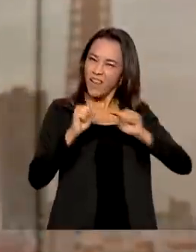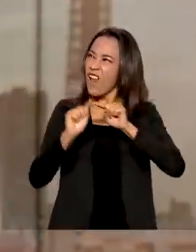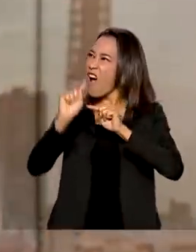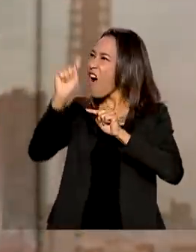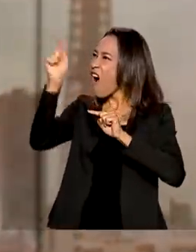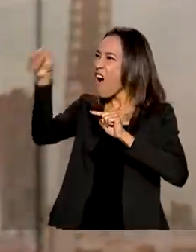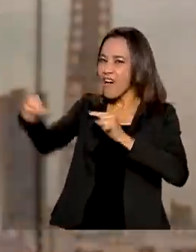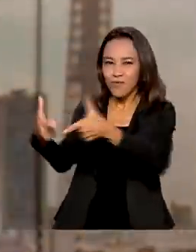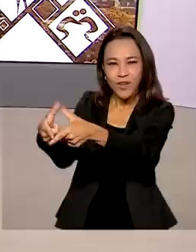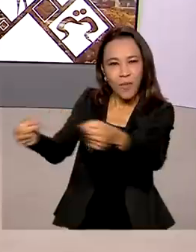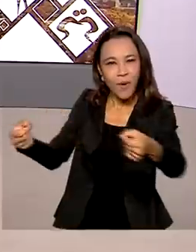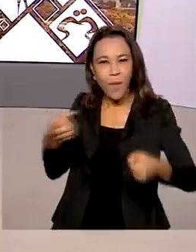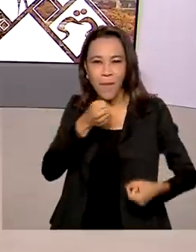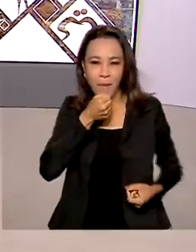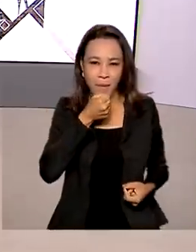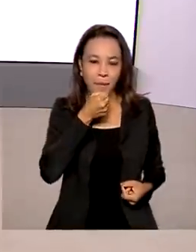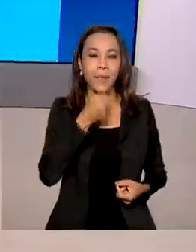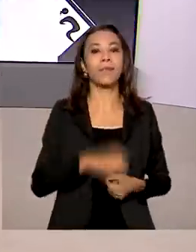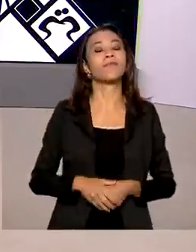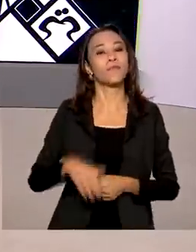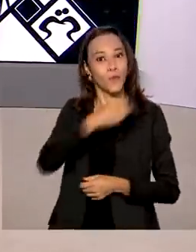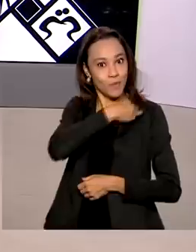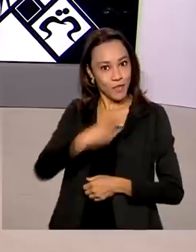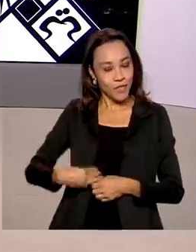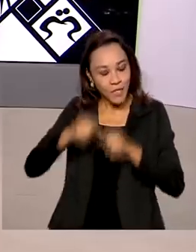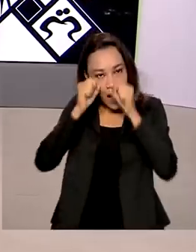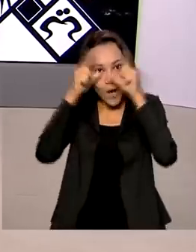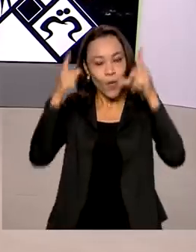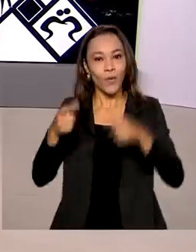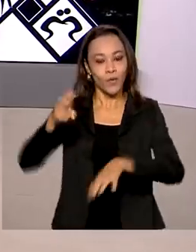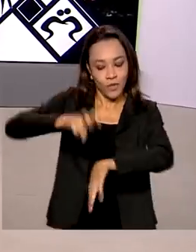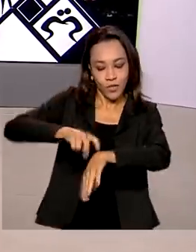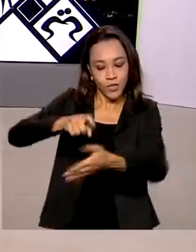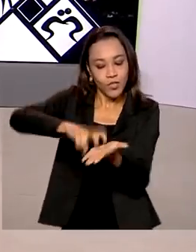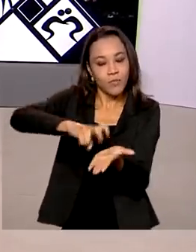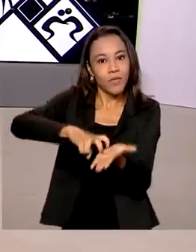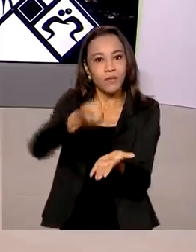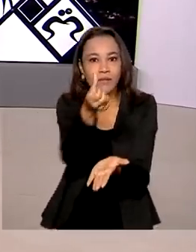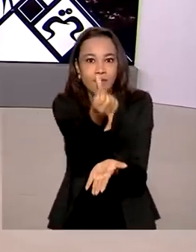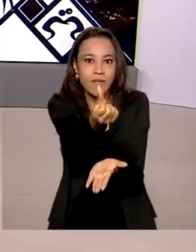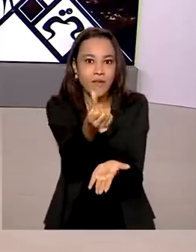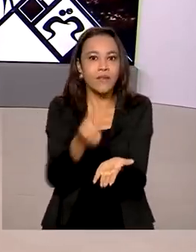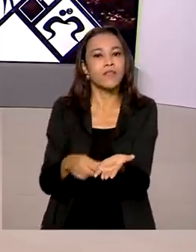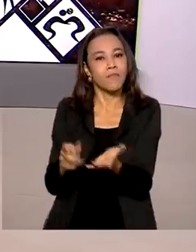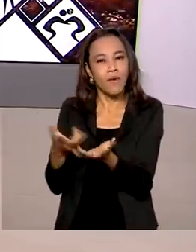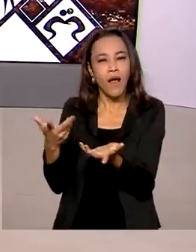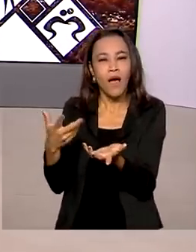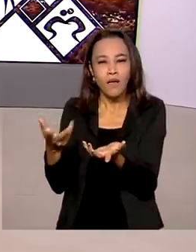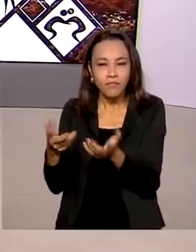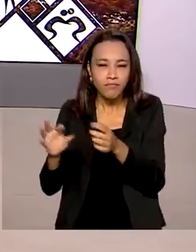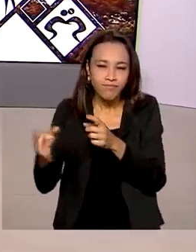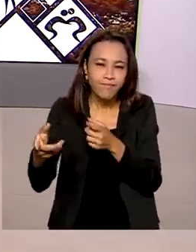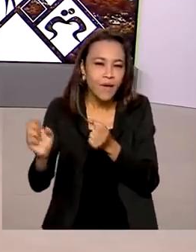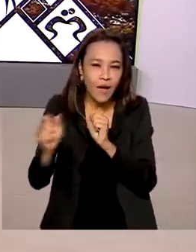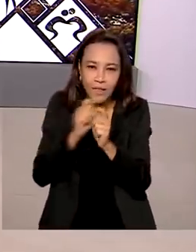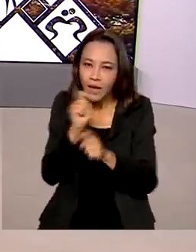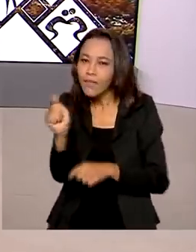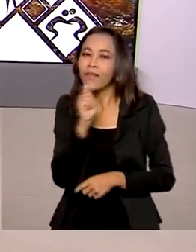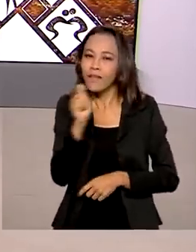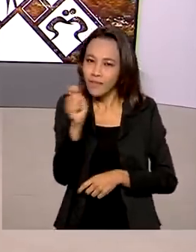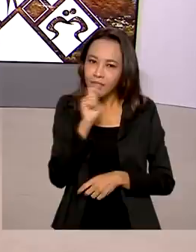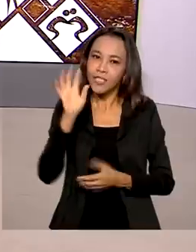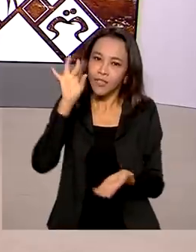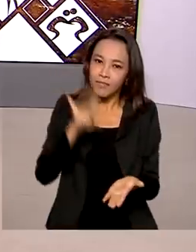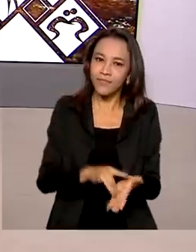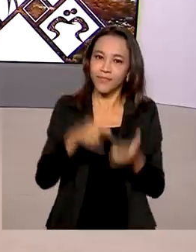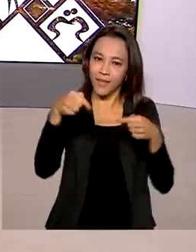do outro lado do mundo. O ministro acordou às seis horas da manhã, horário de Tóquio, para fazer todos os ajustes necessários para a entrevista ao